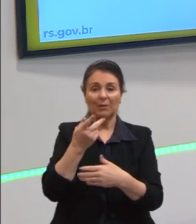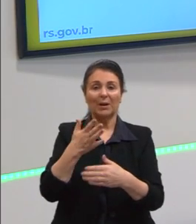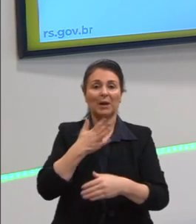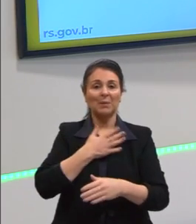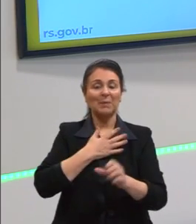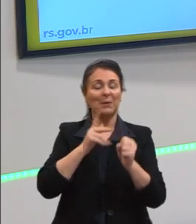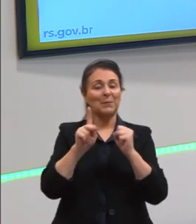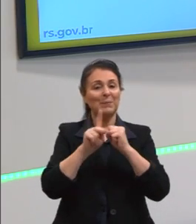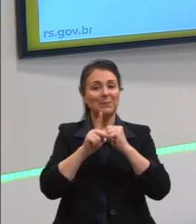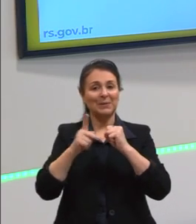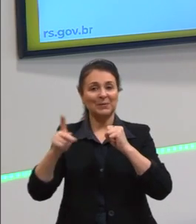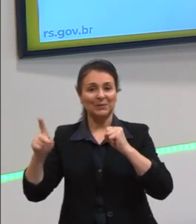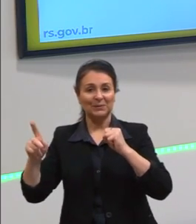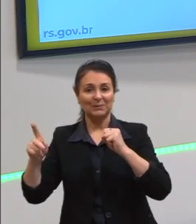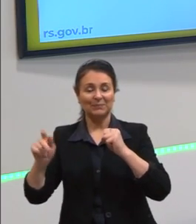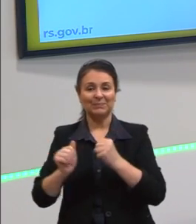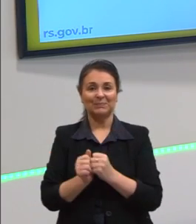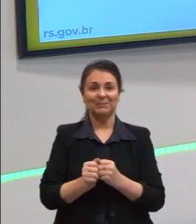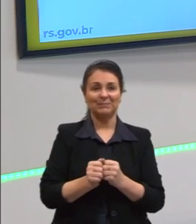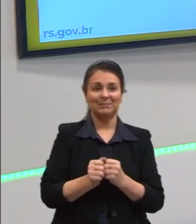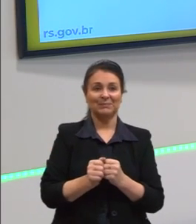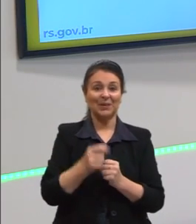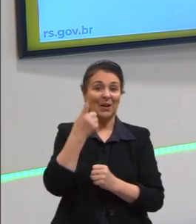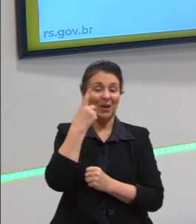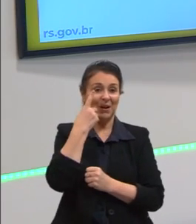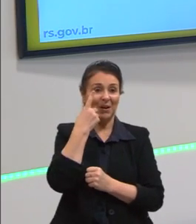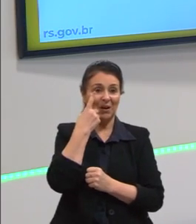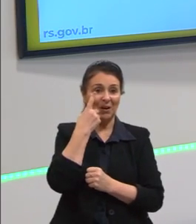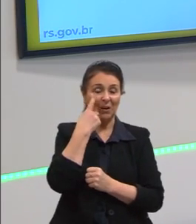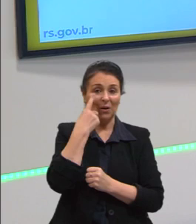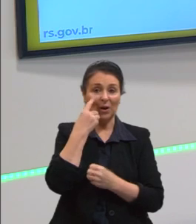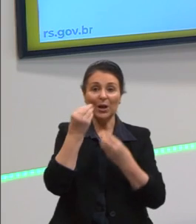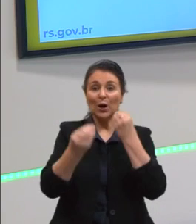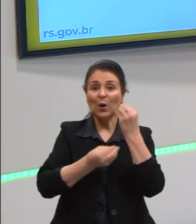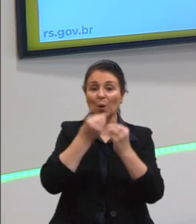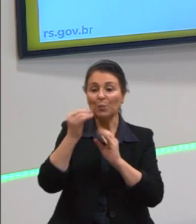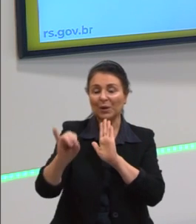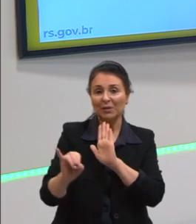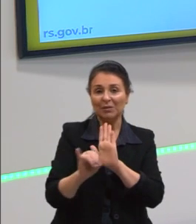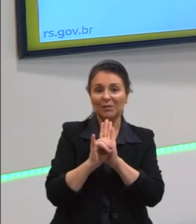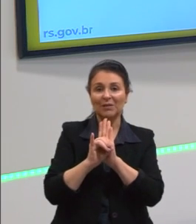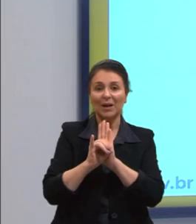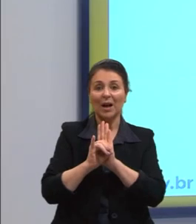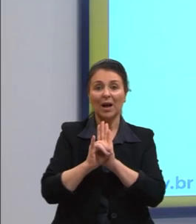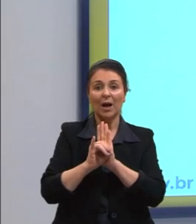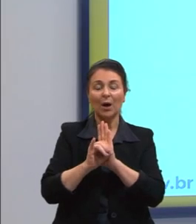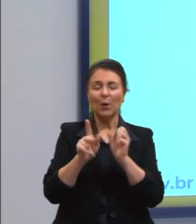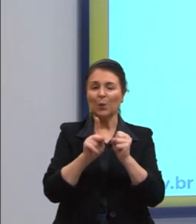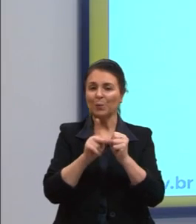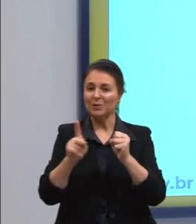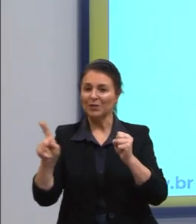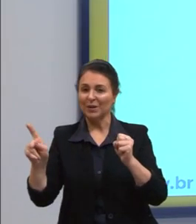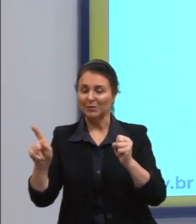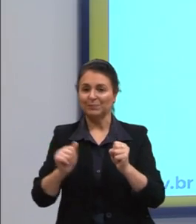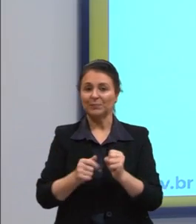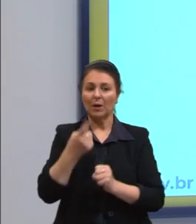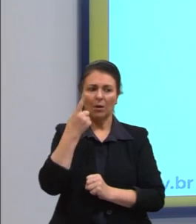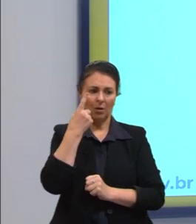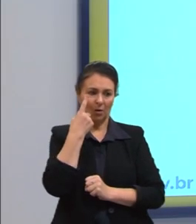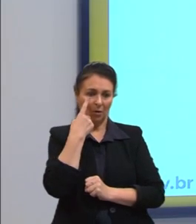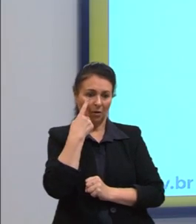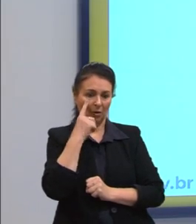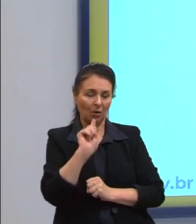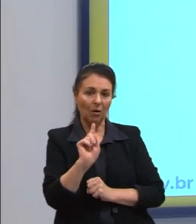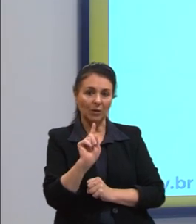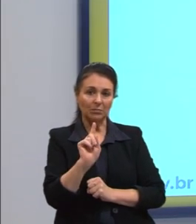predicado. Olhem ali. Como é que eu vou identificar o meu predicado? Identificando